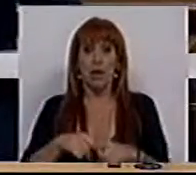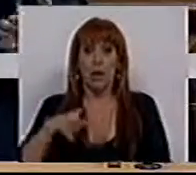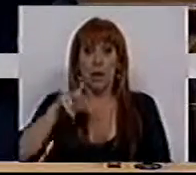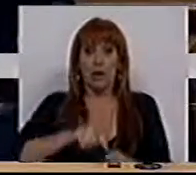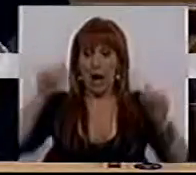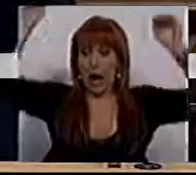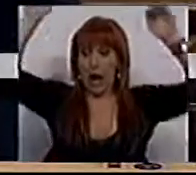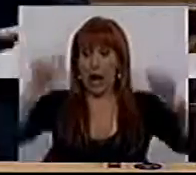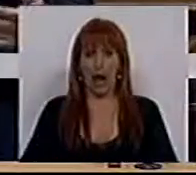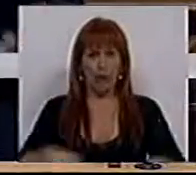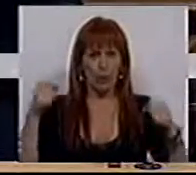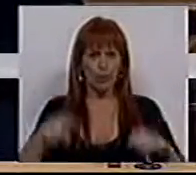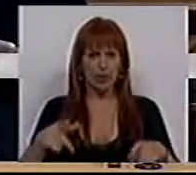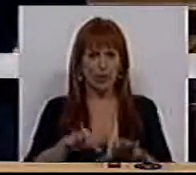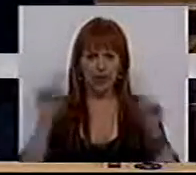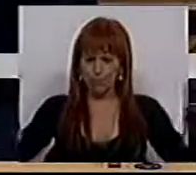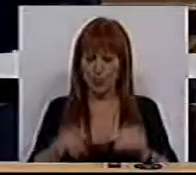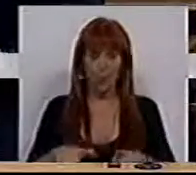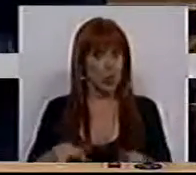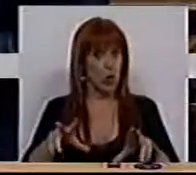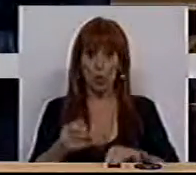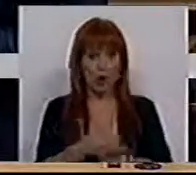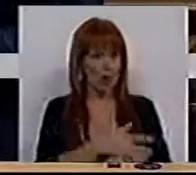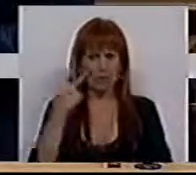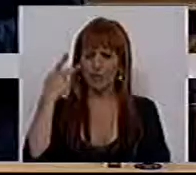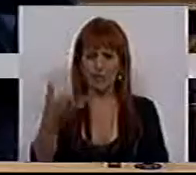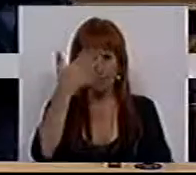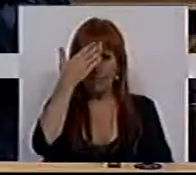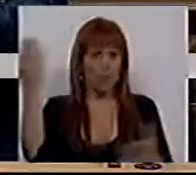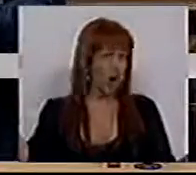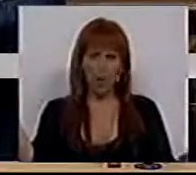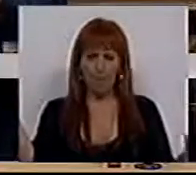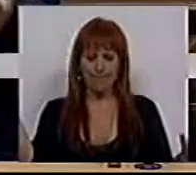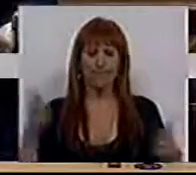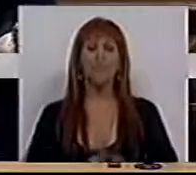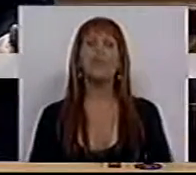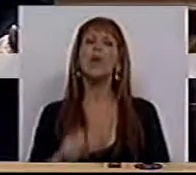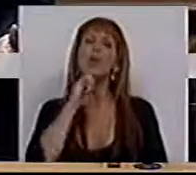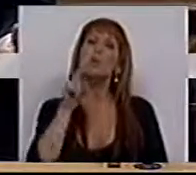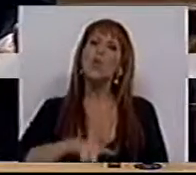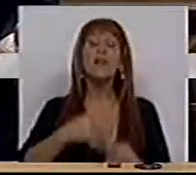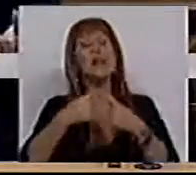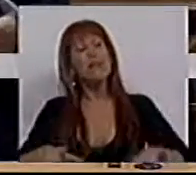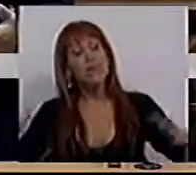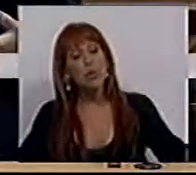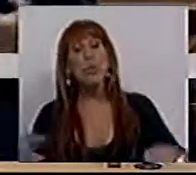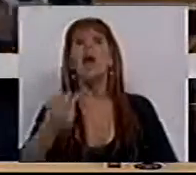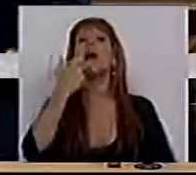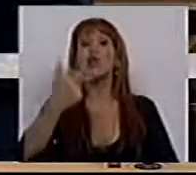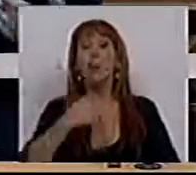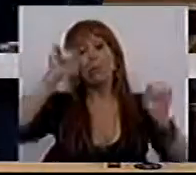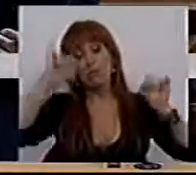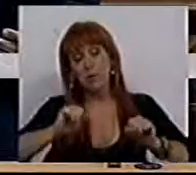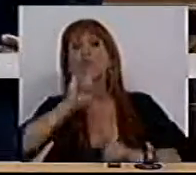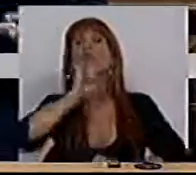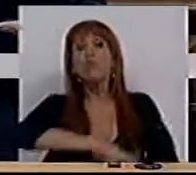nacional a cair também brutalmente com uma contração como não havia memória. Poderia ter sido diferente? A resposta é